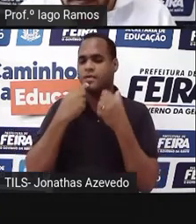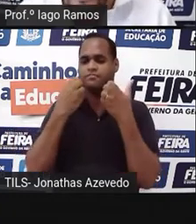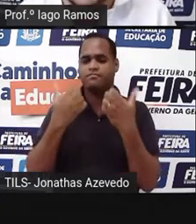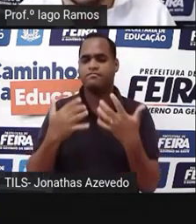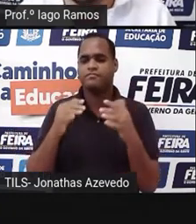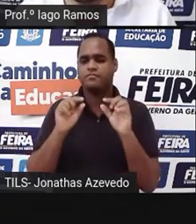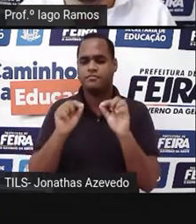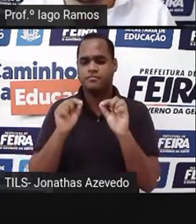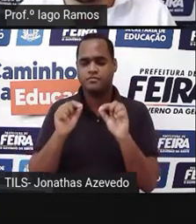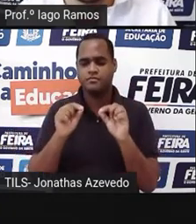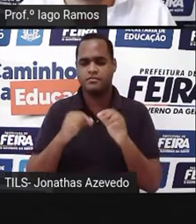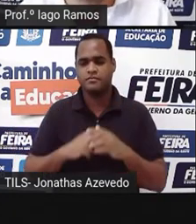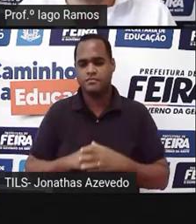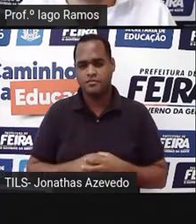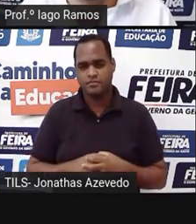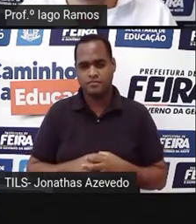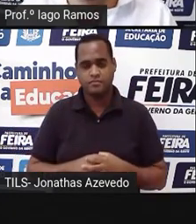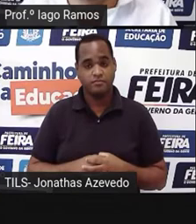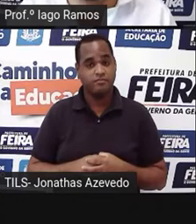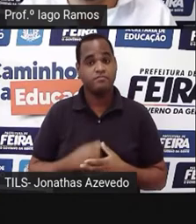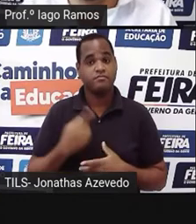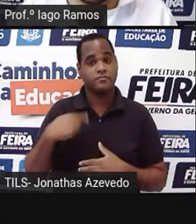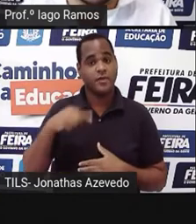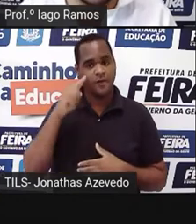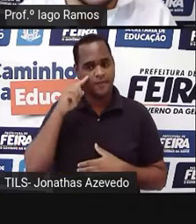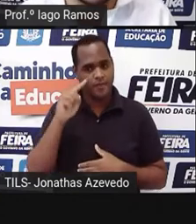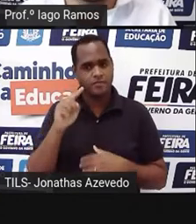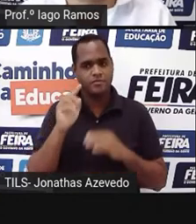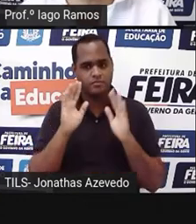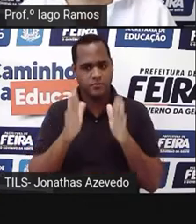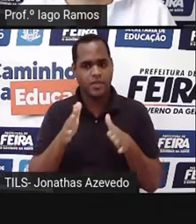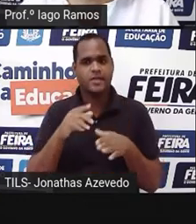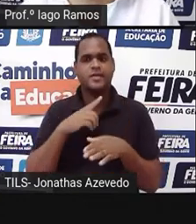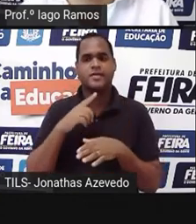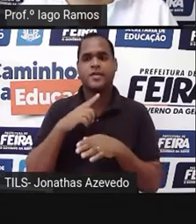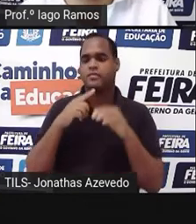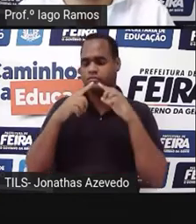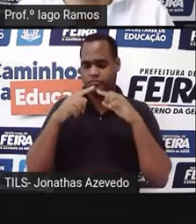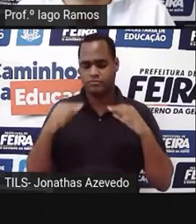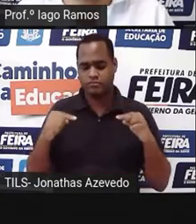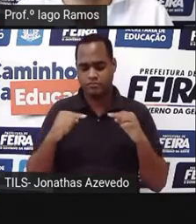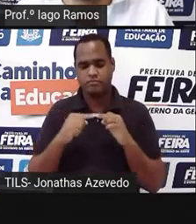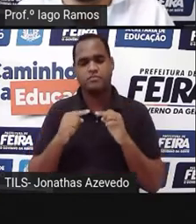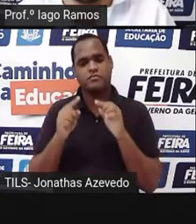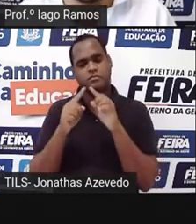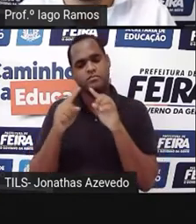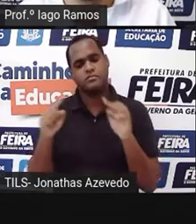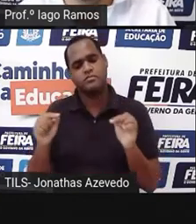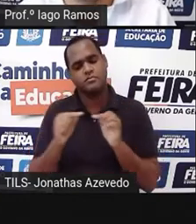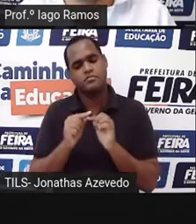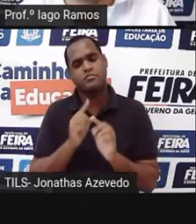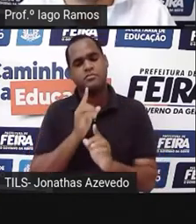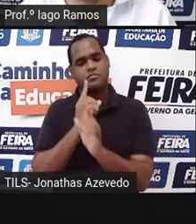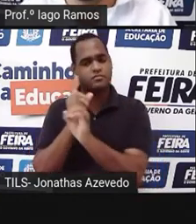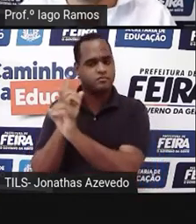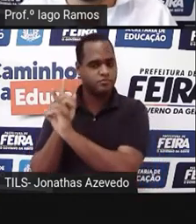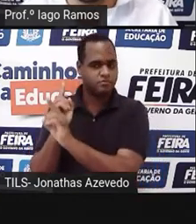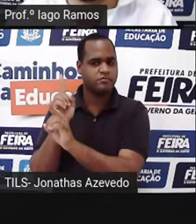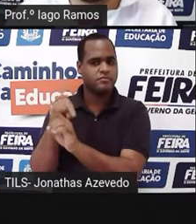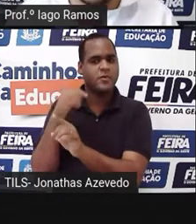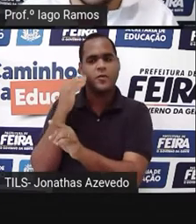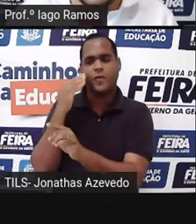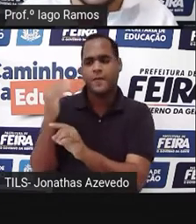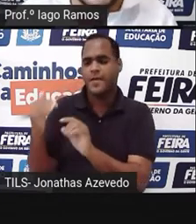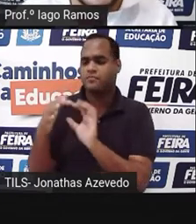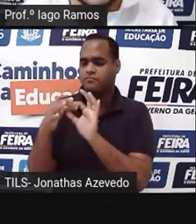aqui, tá bom? A gente viu que do triângulo retângulo, a gente encontrou uma famosa